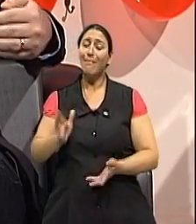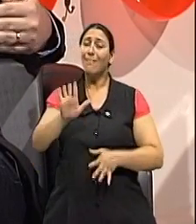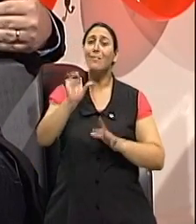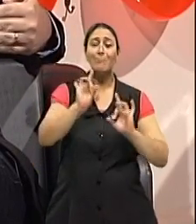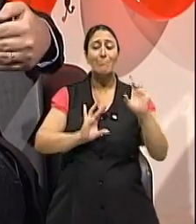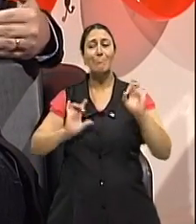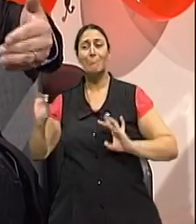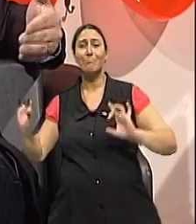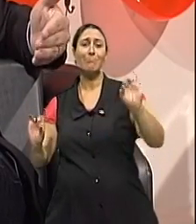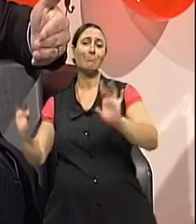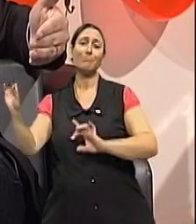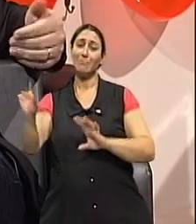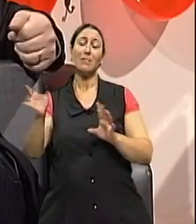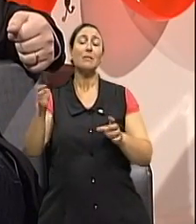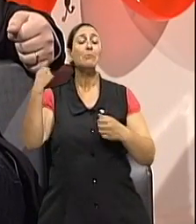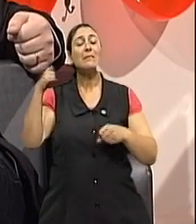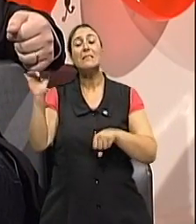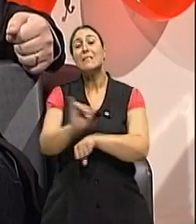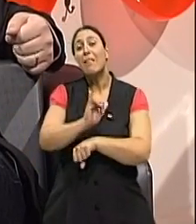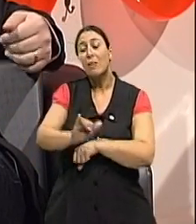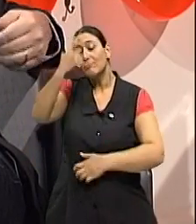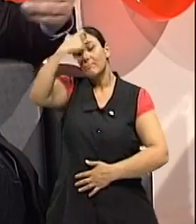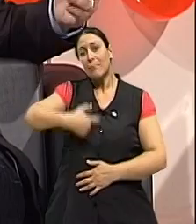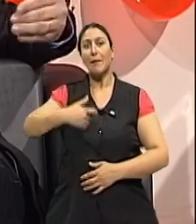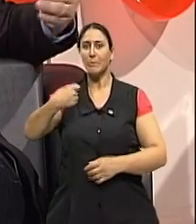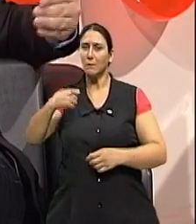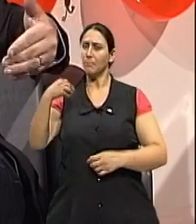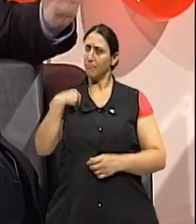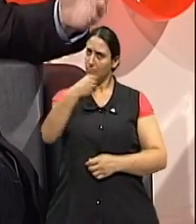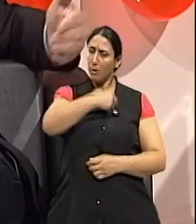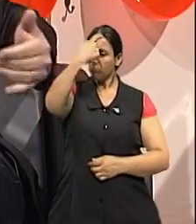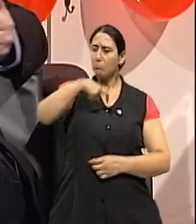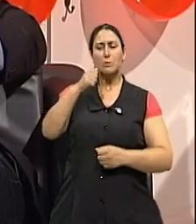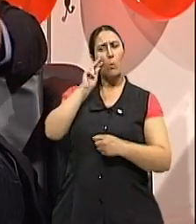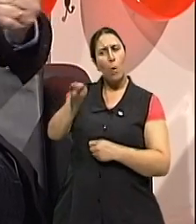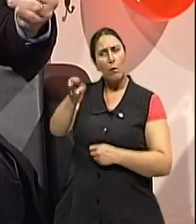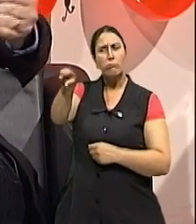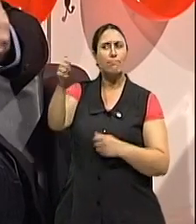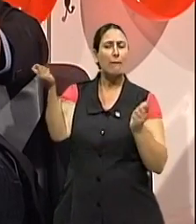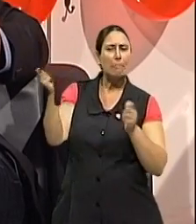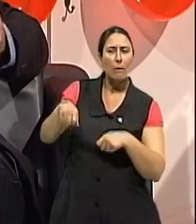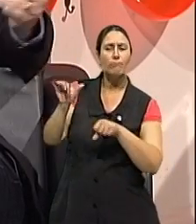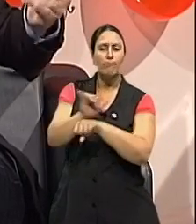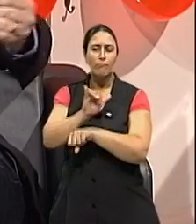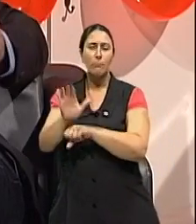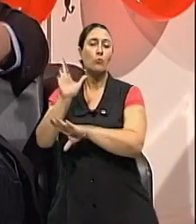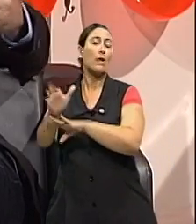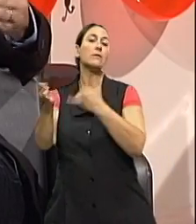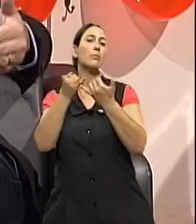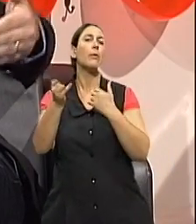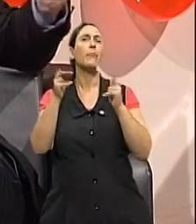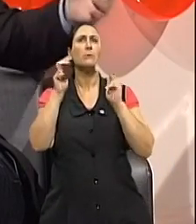poder criar estratégias individuais, né? E muitas vezes que englobam, por exemplo, o tabagismo, né?